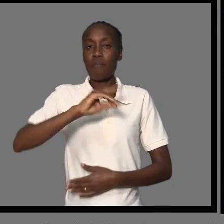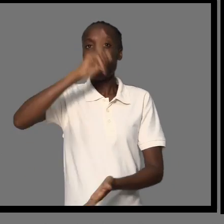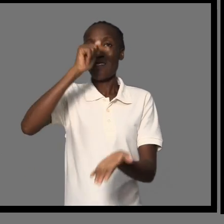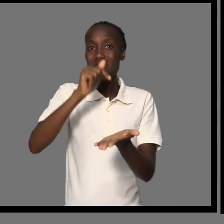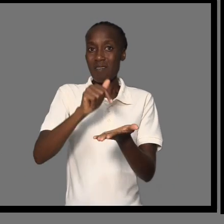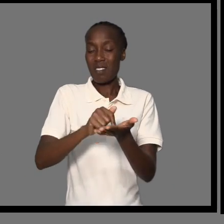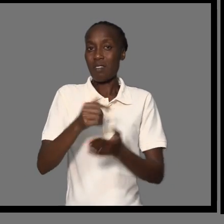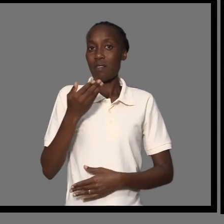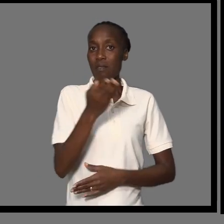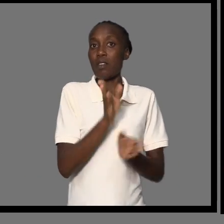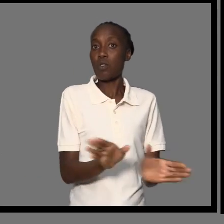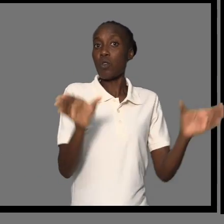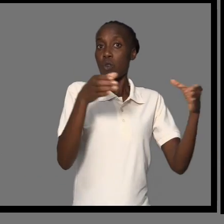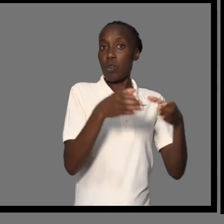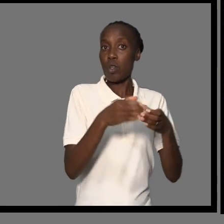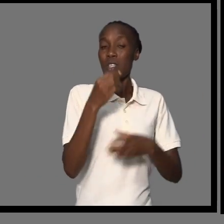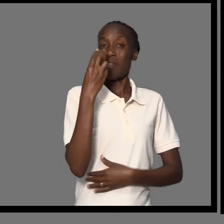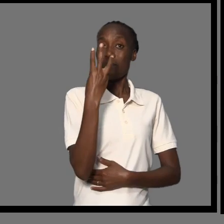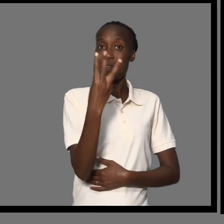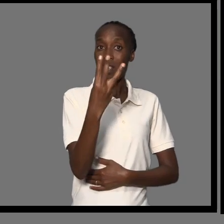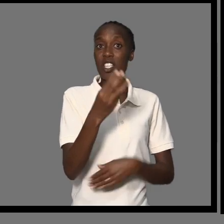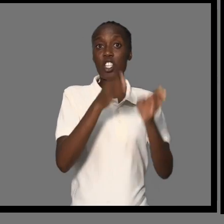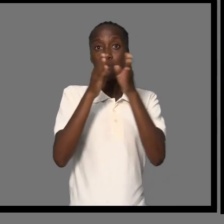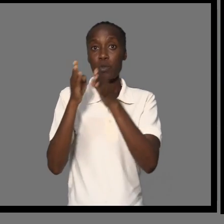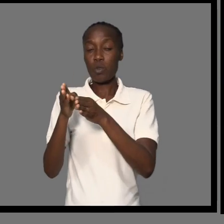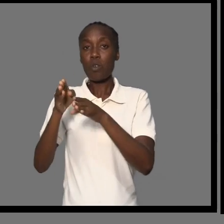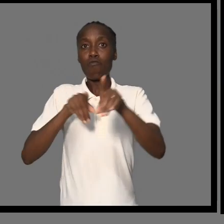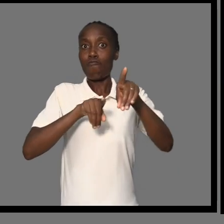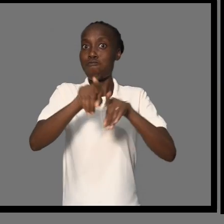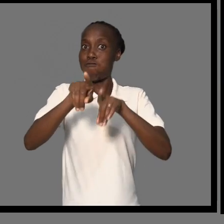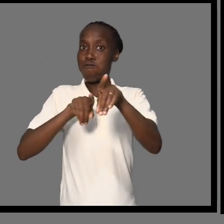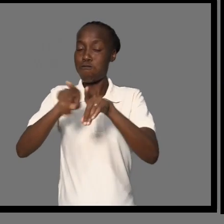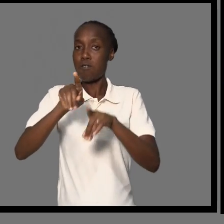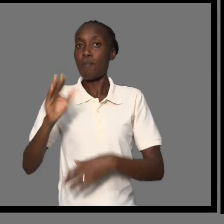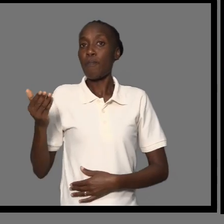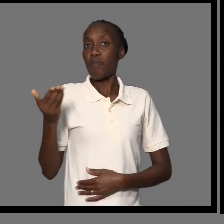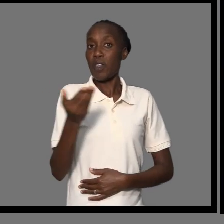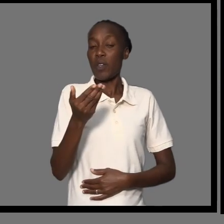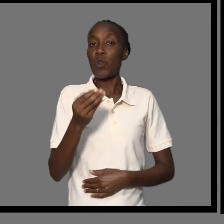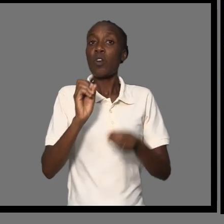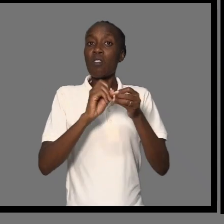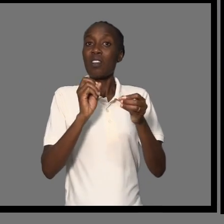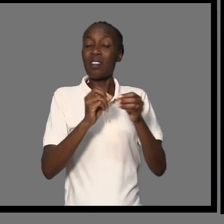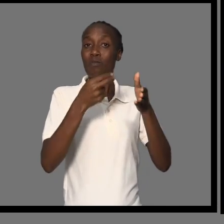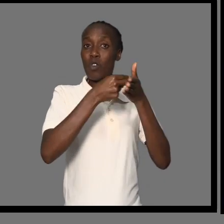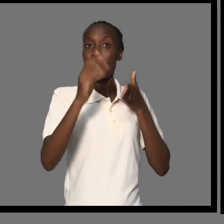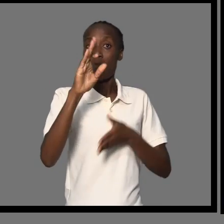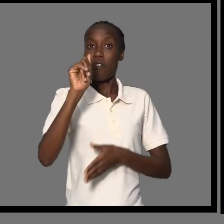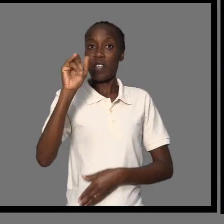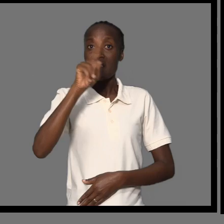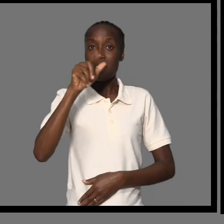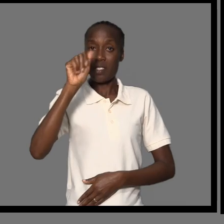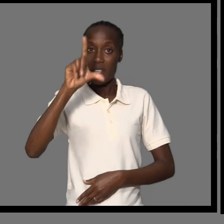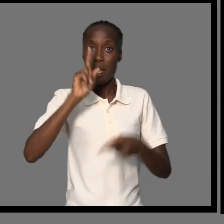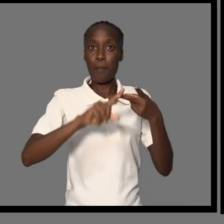dezembro, na sede deste organismo. São três os candidatos nesta corrida, nomeadamente